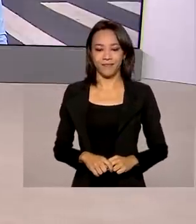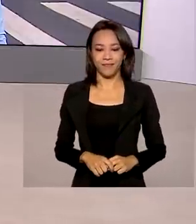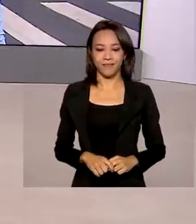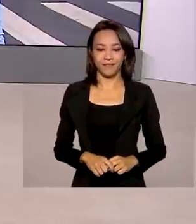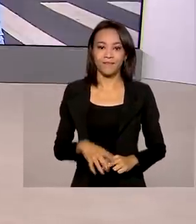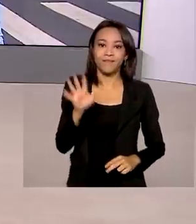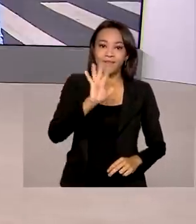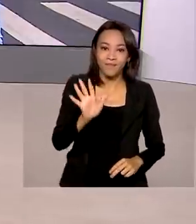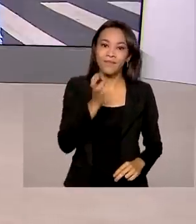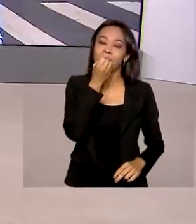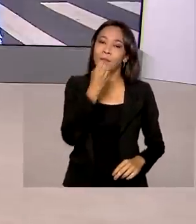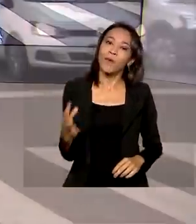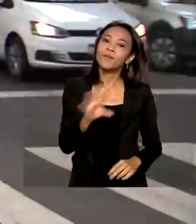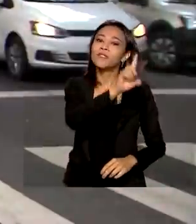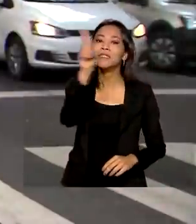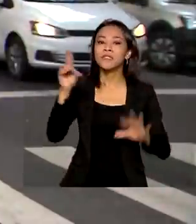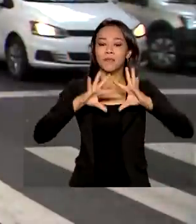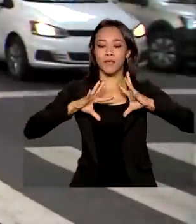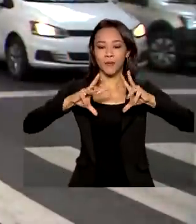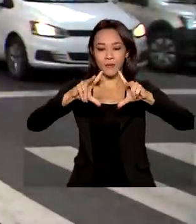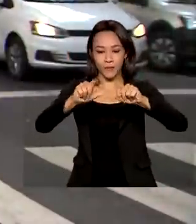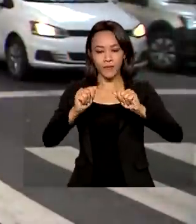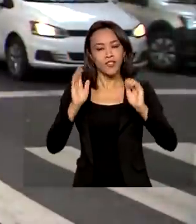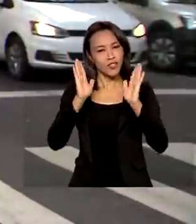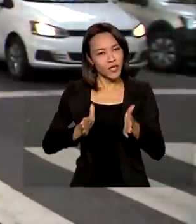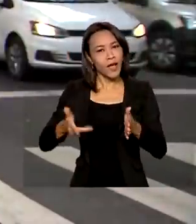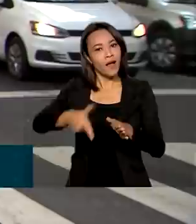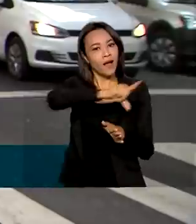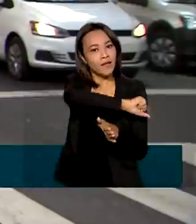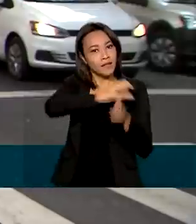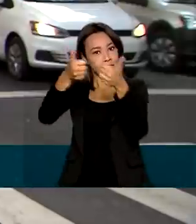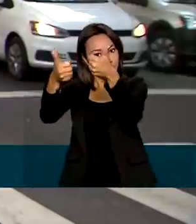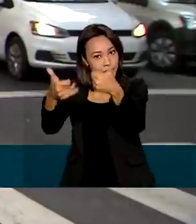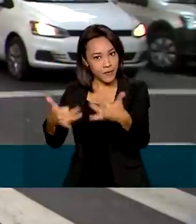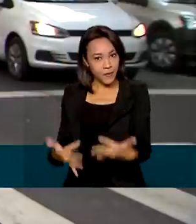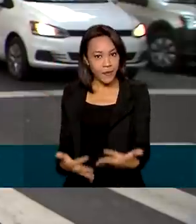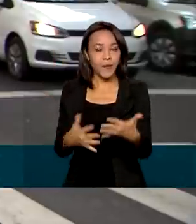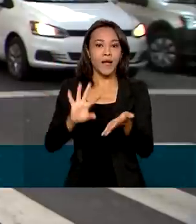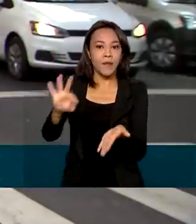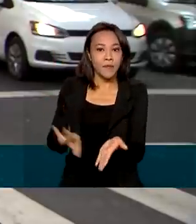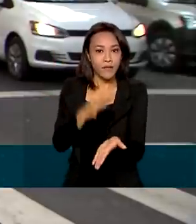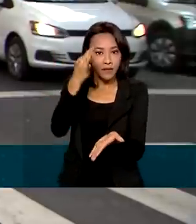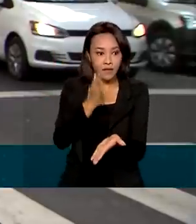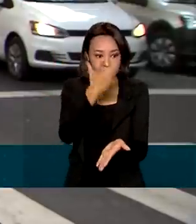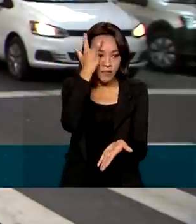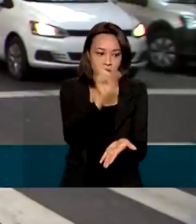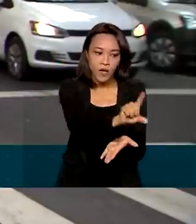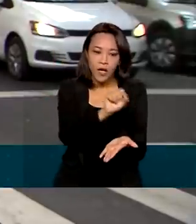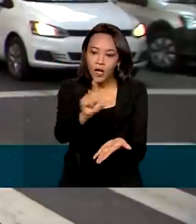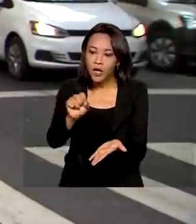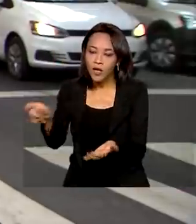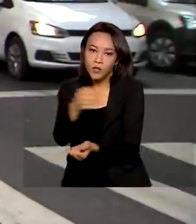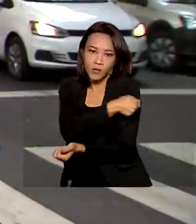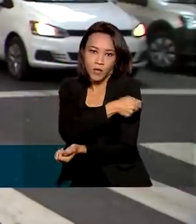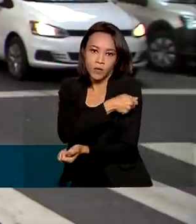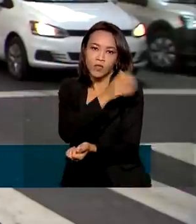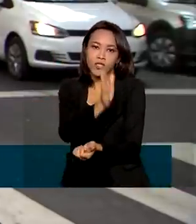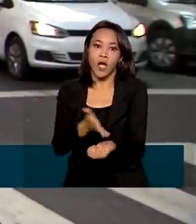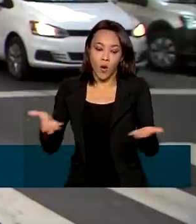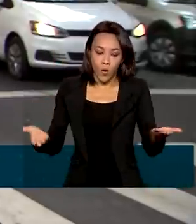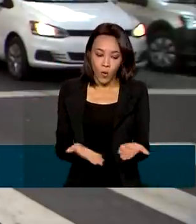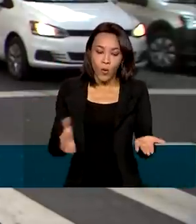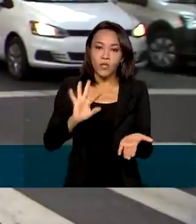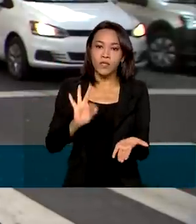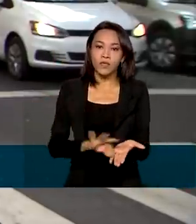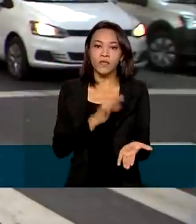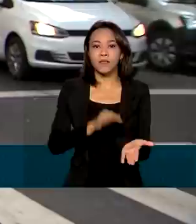Ô Renata, bom dia para você, bom dia a todos. Como você disse, as matrículas dos selecionados devem ser feitas, as matrículas devem ser feitas a partir de hoje